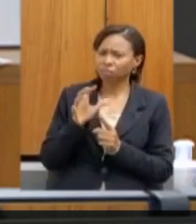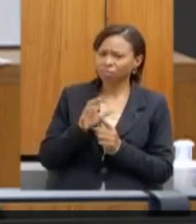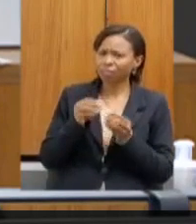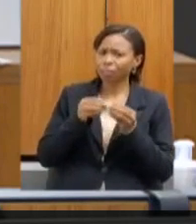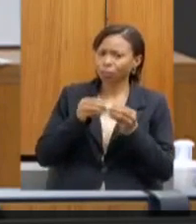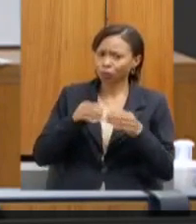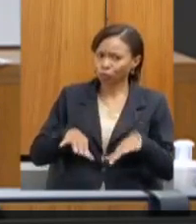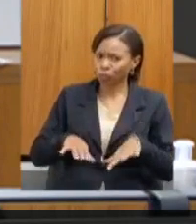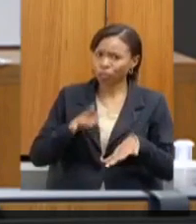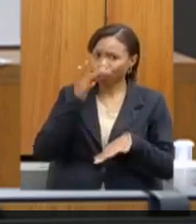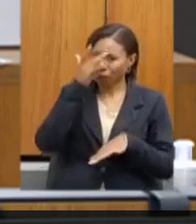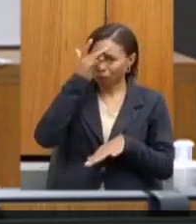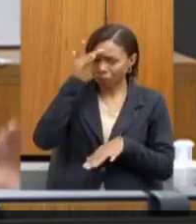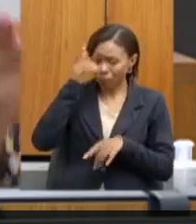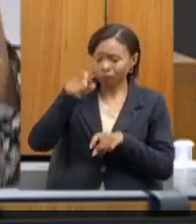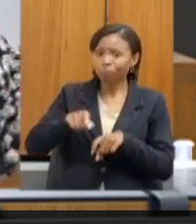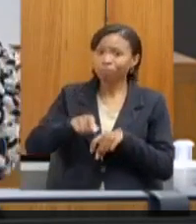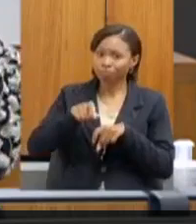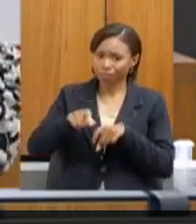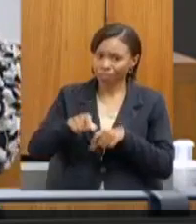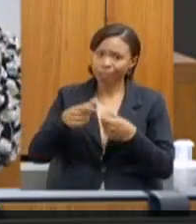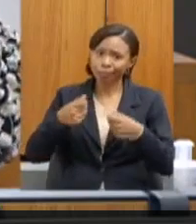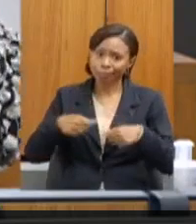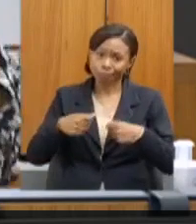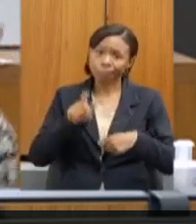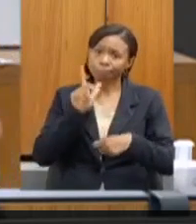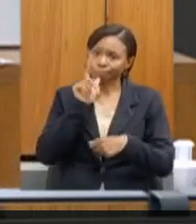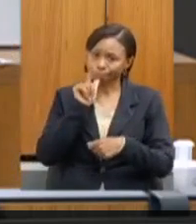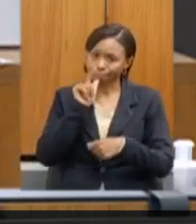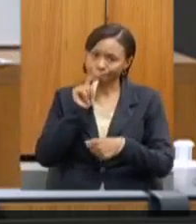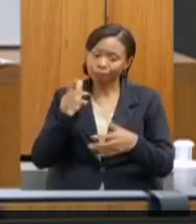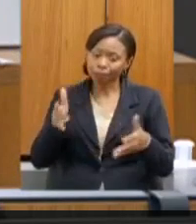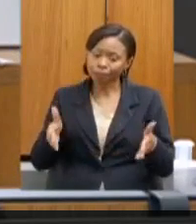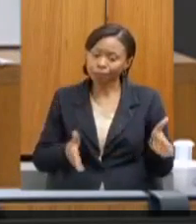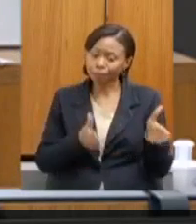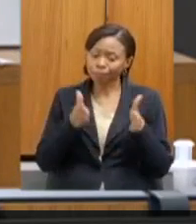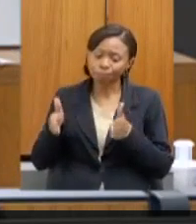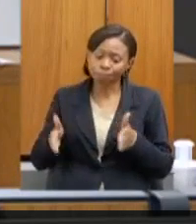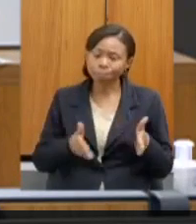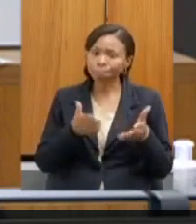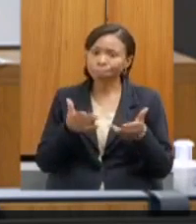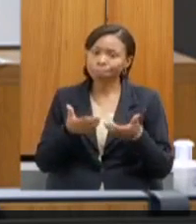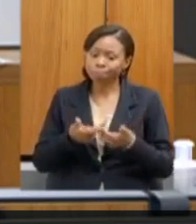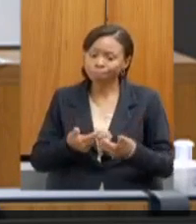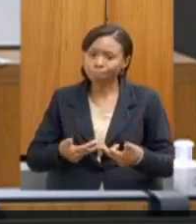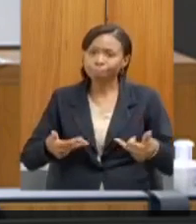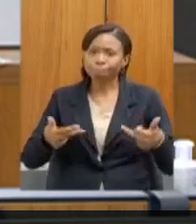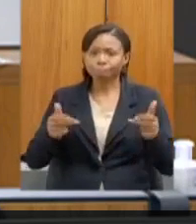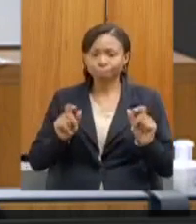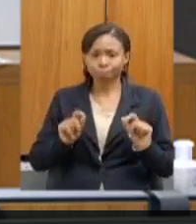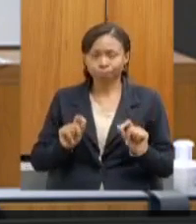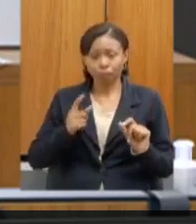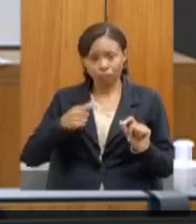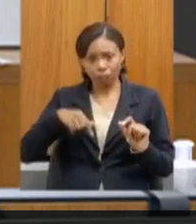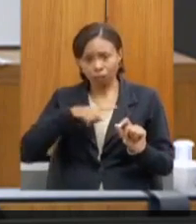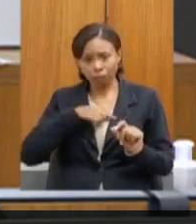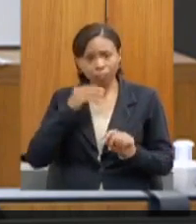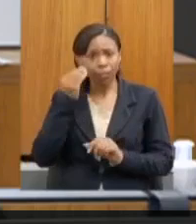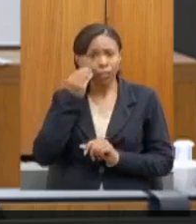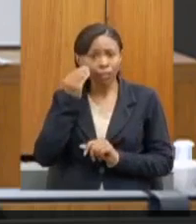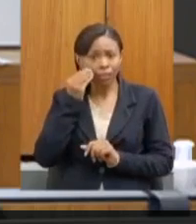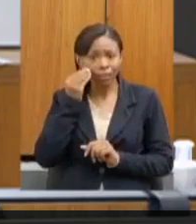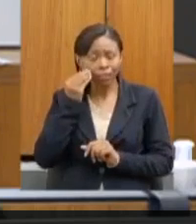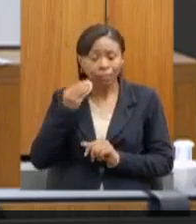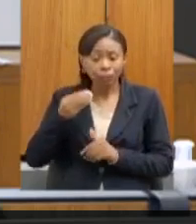depende da água para a sua produção. Então, nós estamos buscando meios de acelerar a conclusão desse